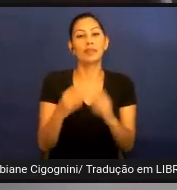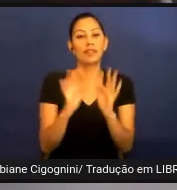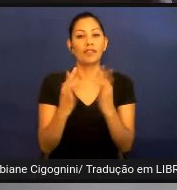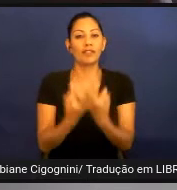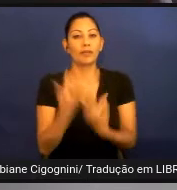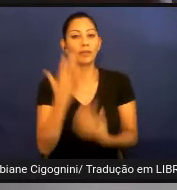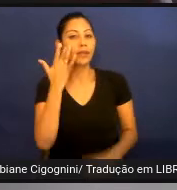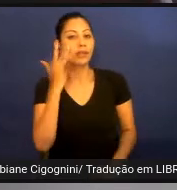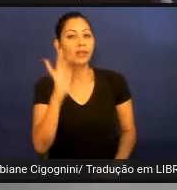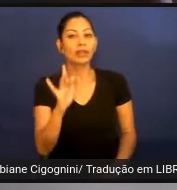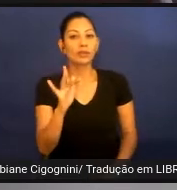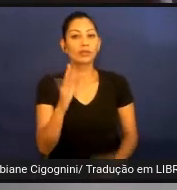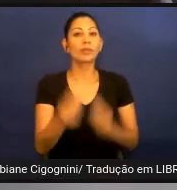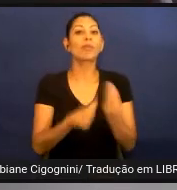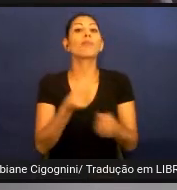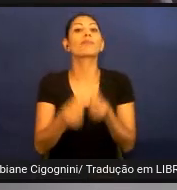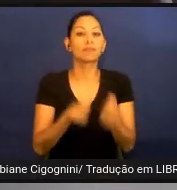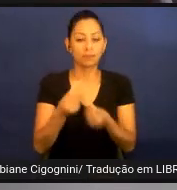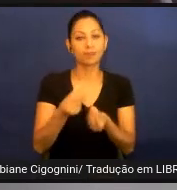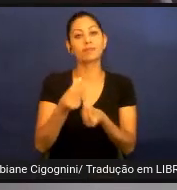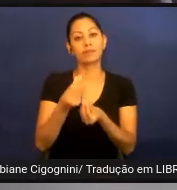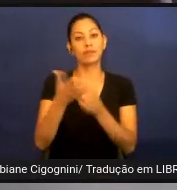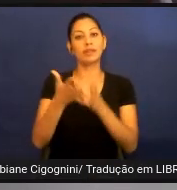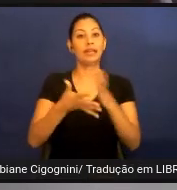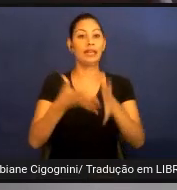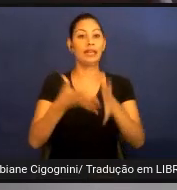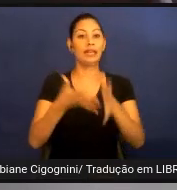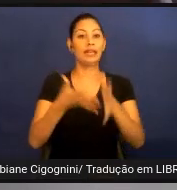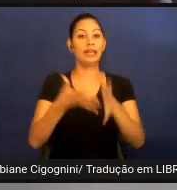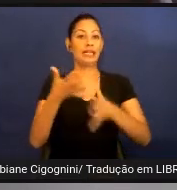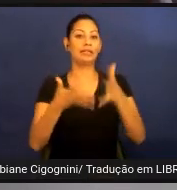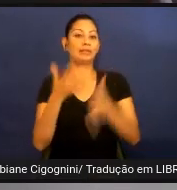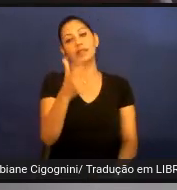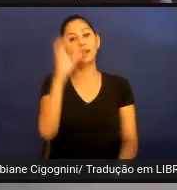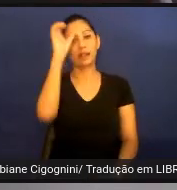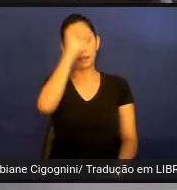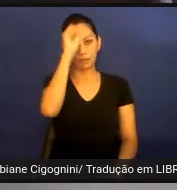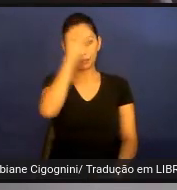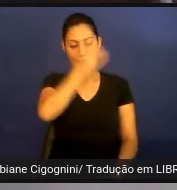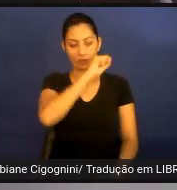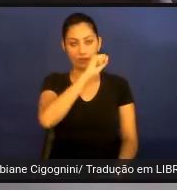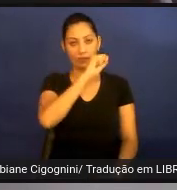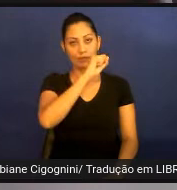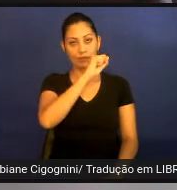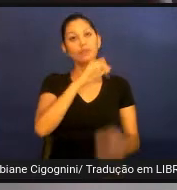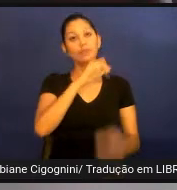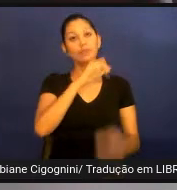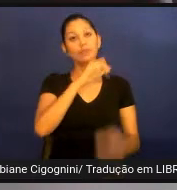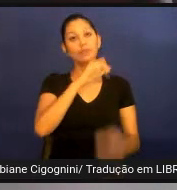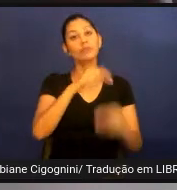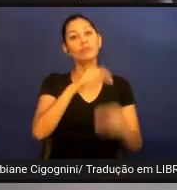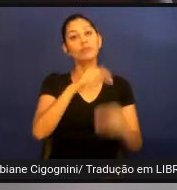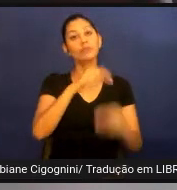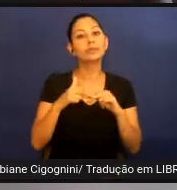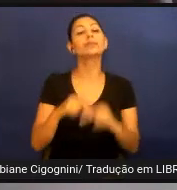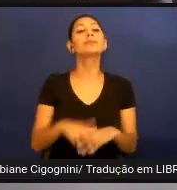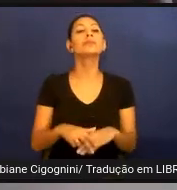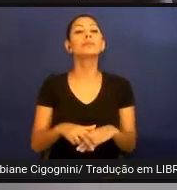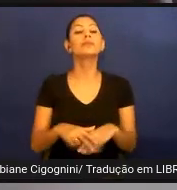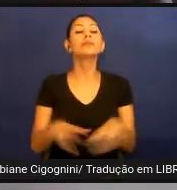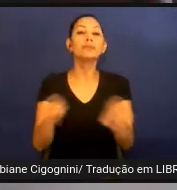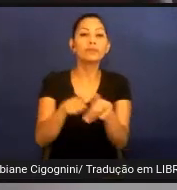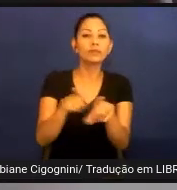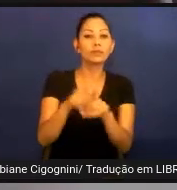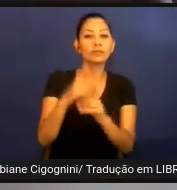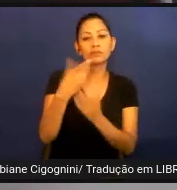a Libras e não têm interesse em aprender. Então, isolam o filho e fica